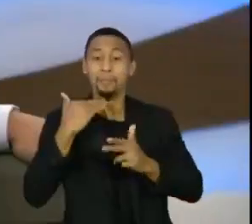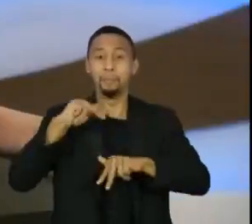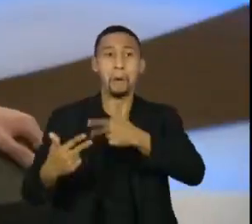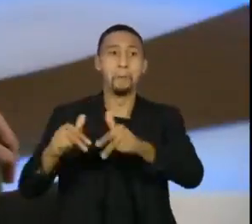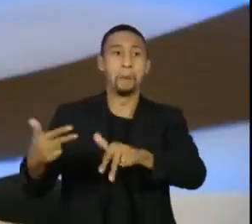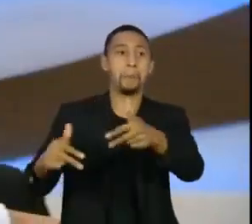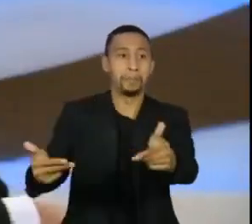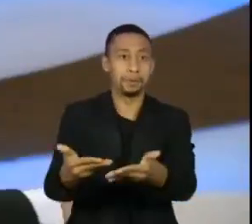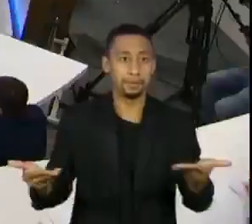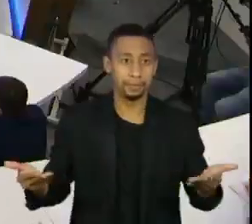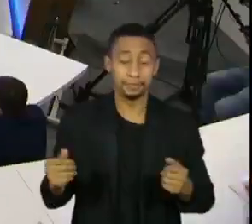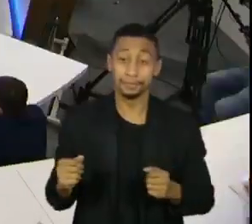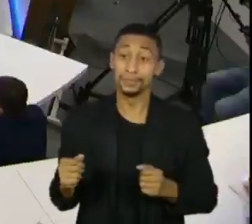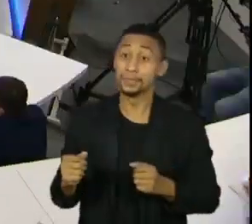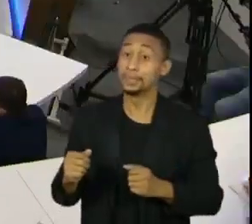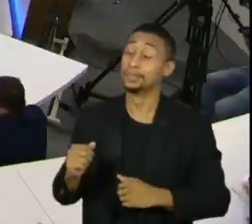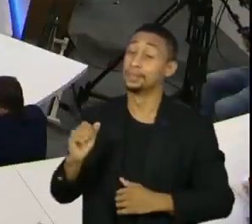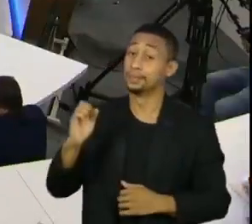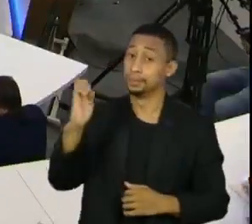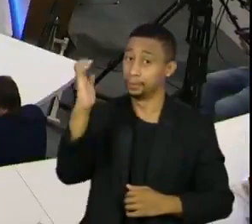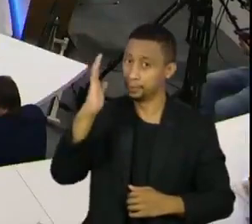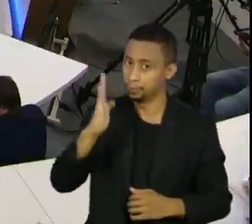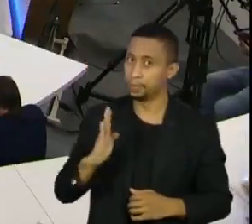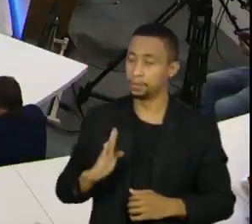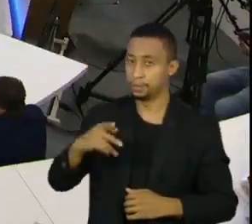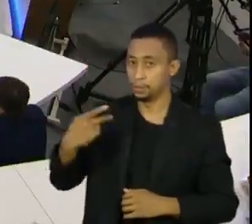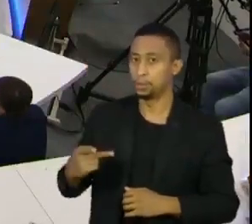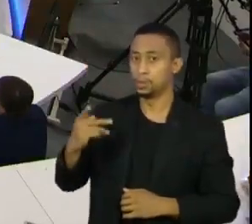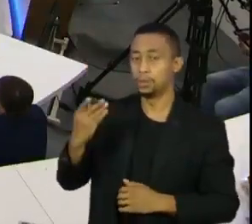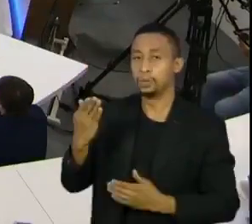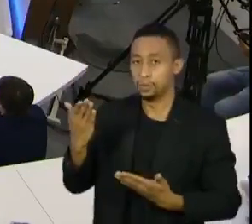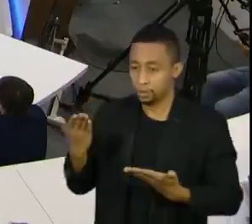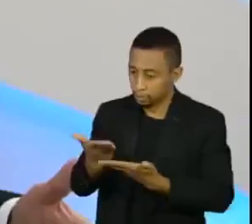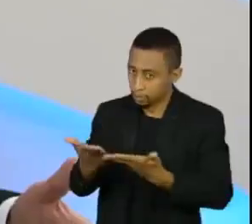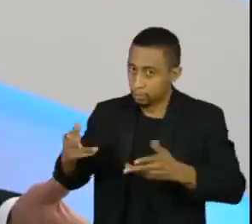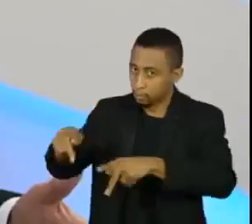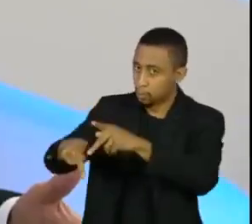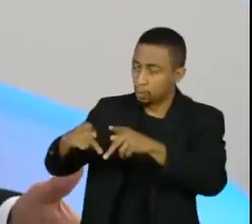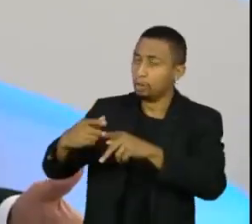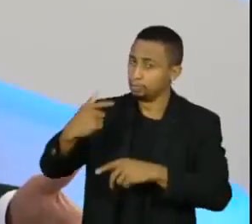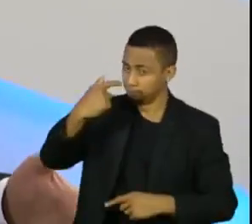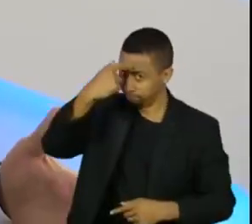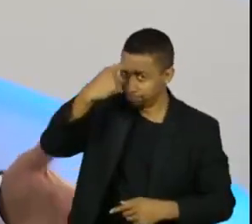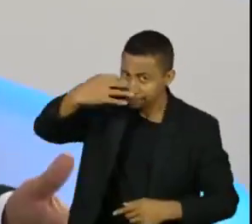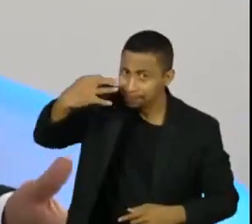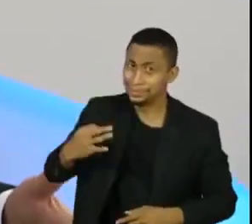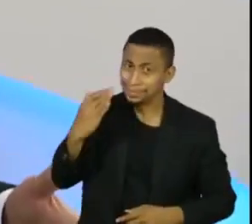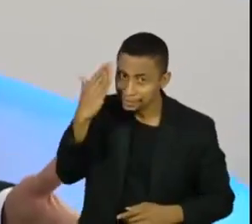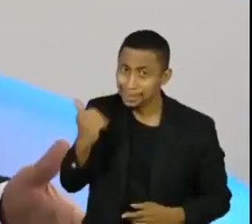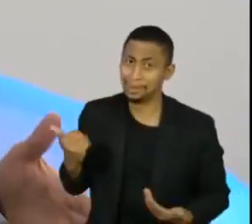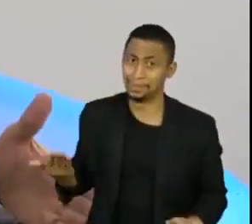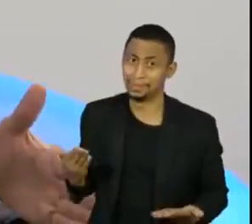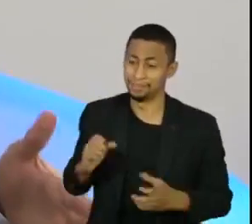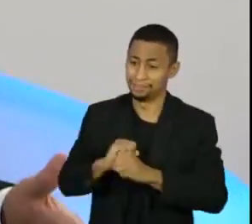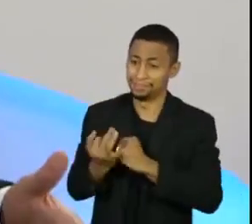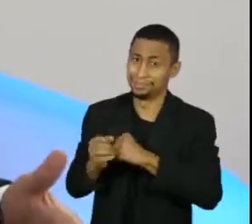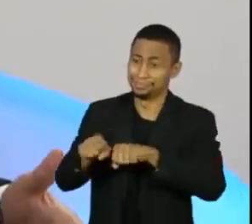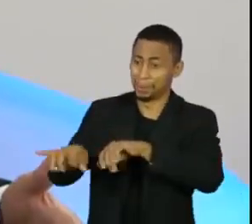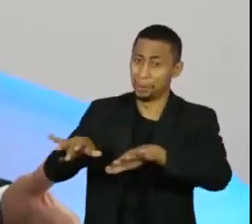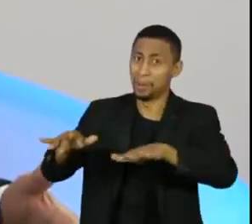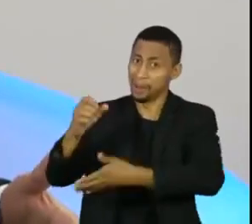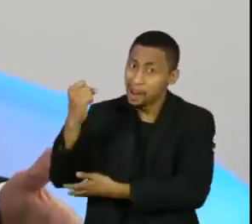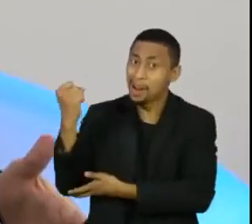A população brasileira, eu tenho absoluta convicção que ela tem ciência de que é uma crise grave, que é uma doença